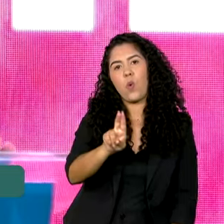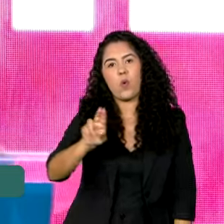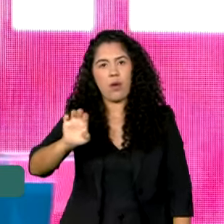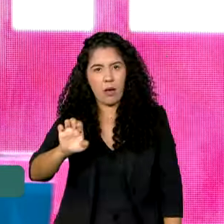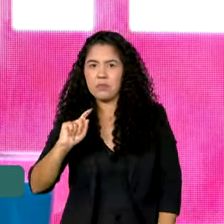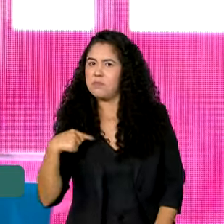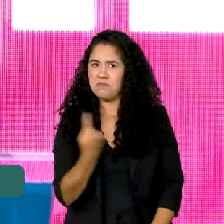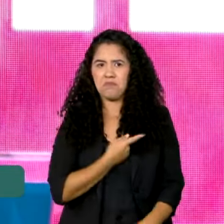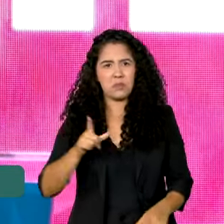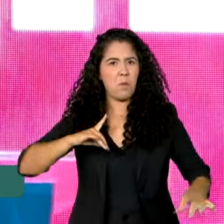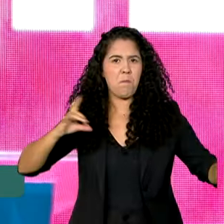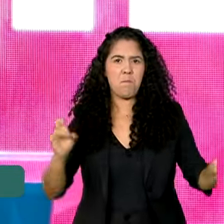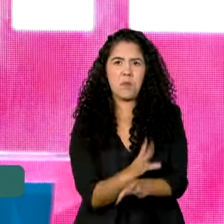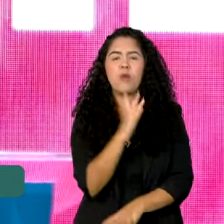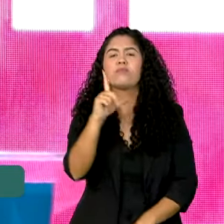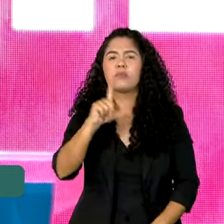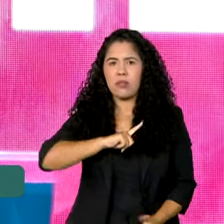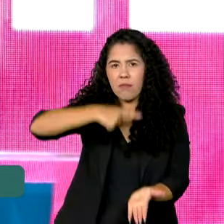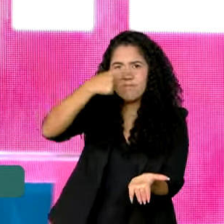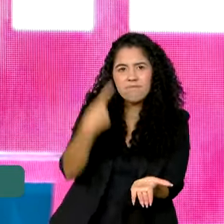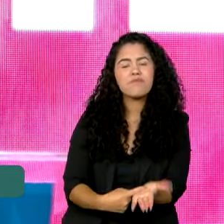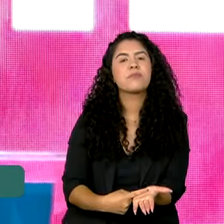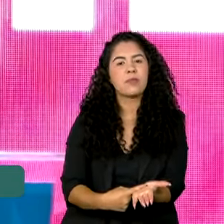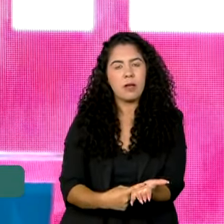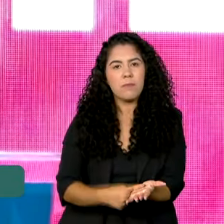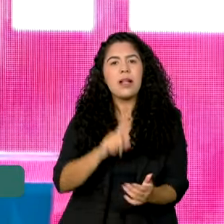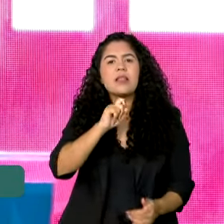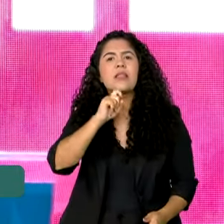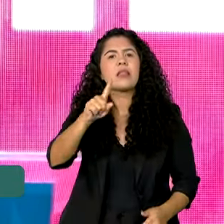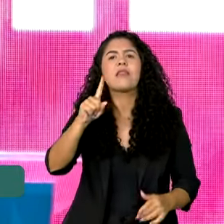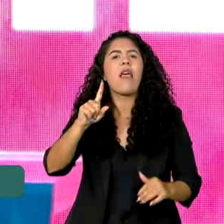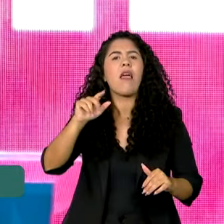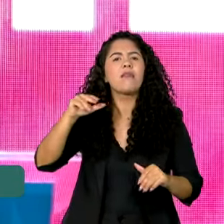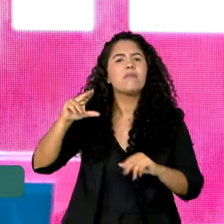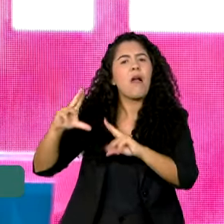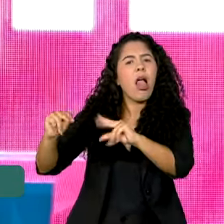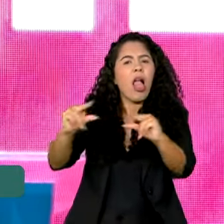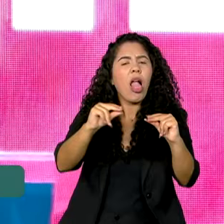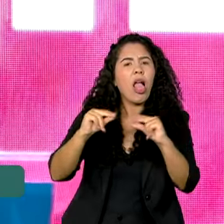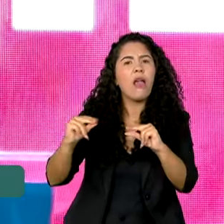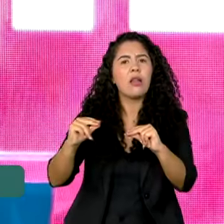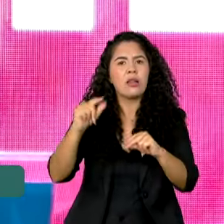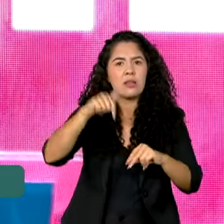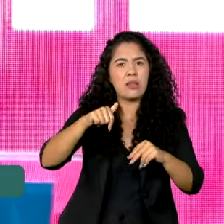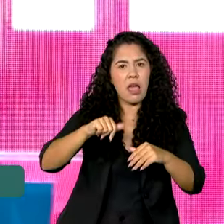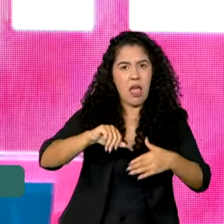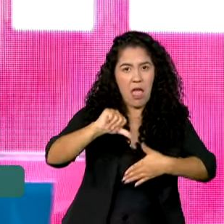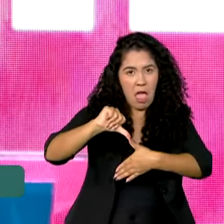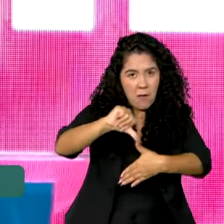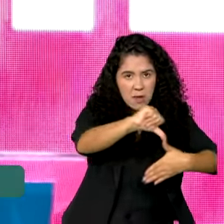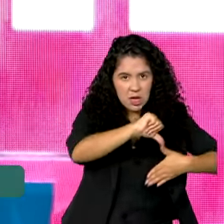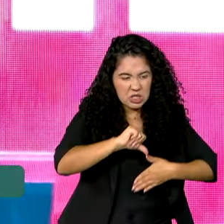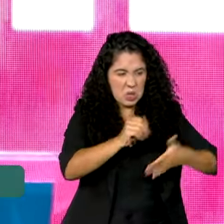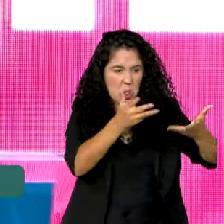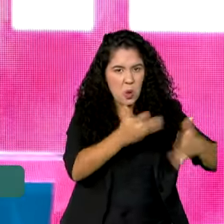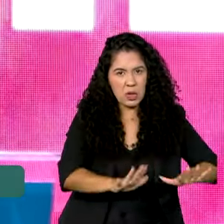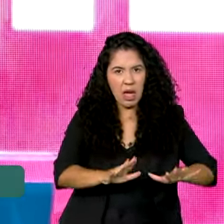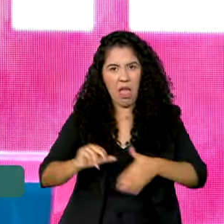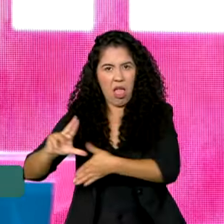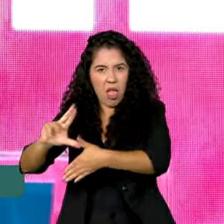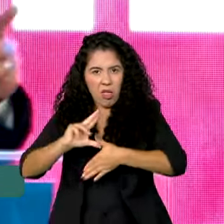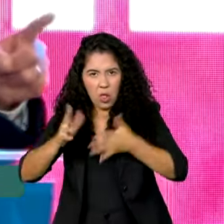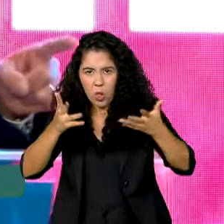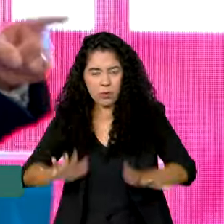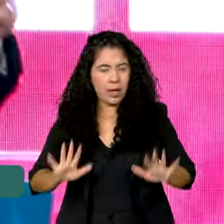para assinar esse acordo, para ninguém nunca mais falar que é a América do Sul que não quer, que é a América Latina que não quer.